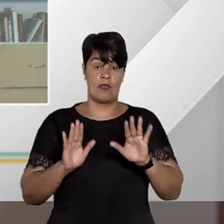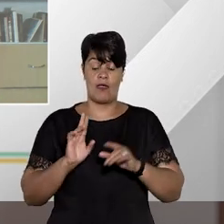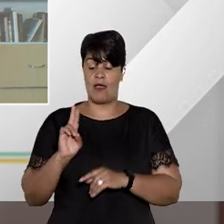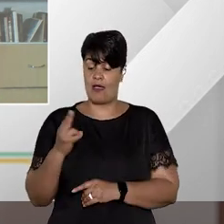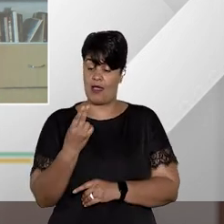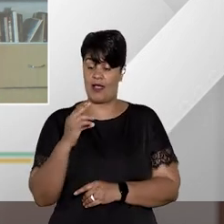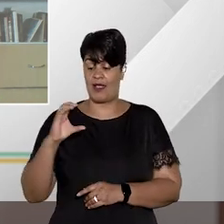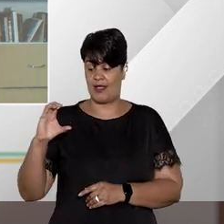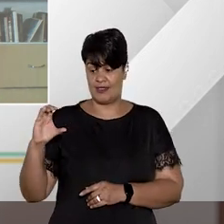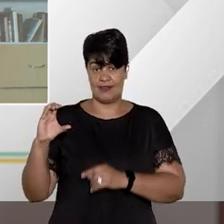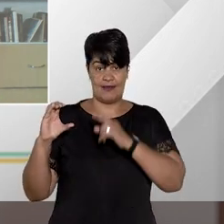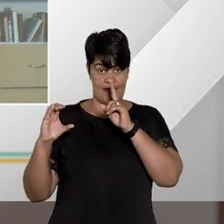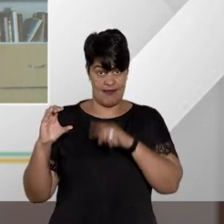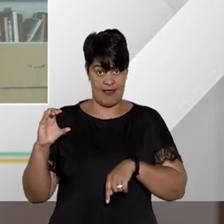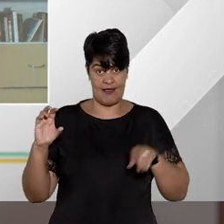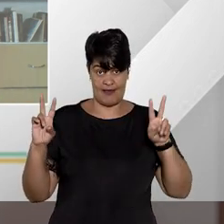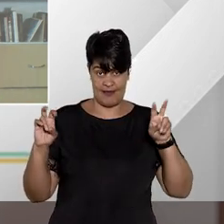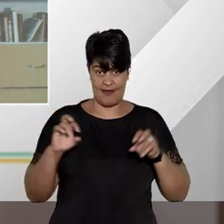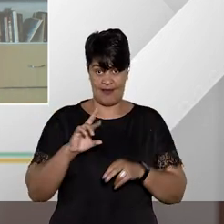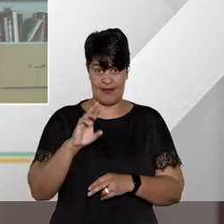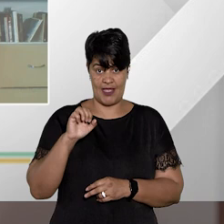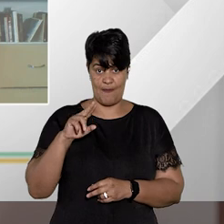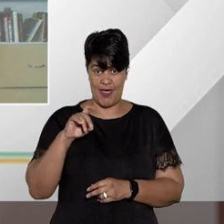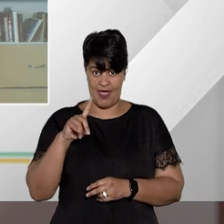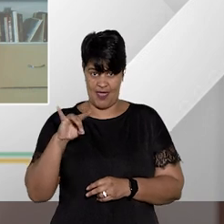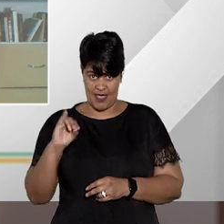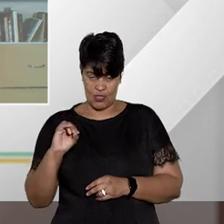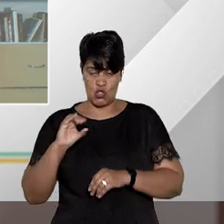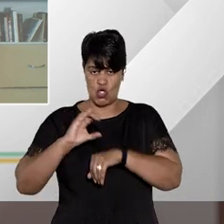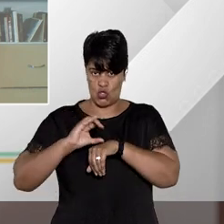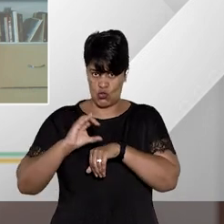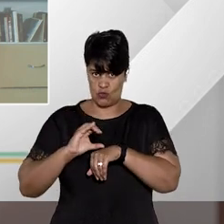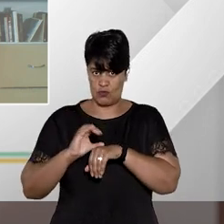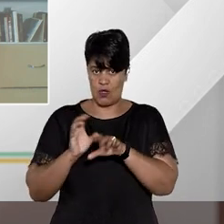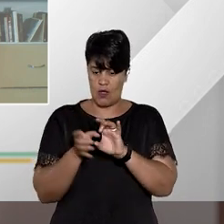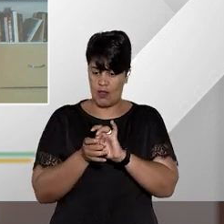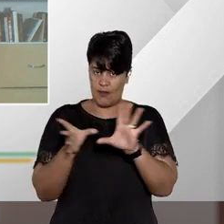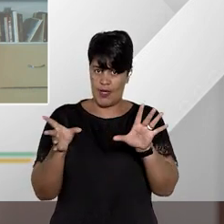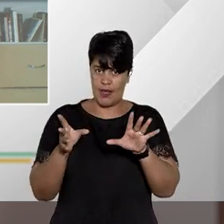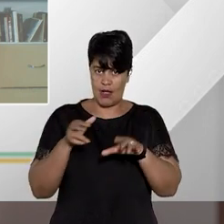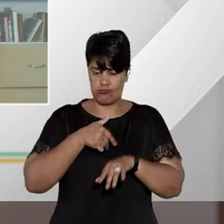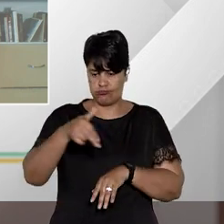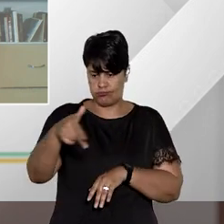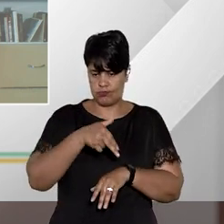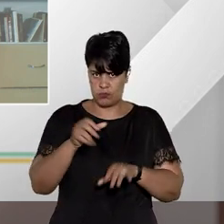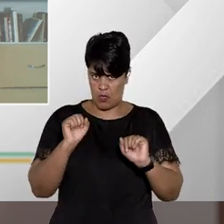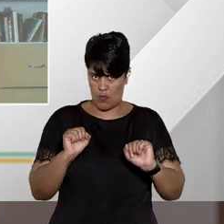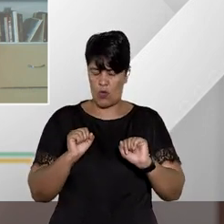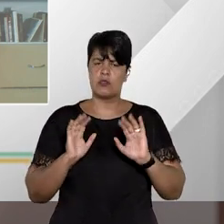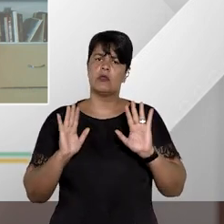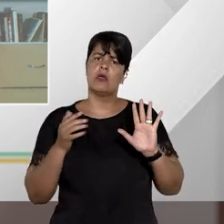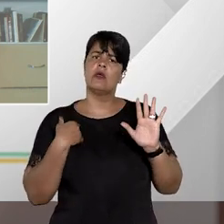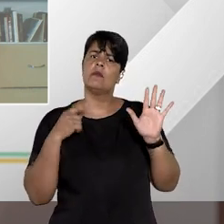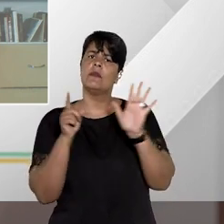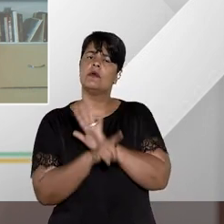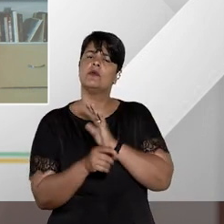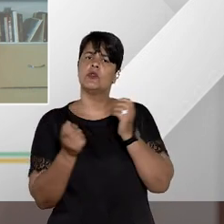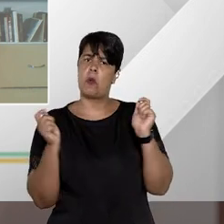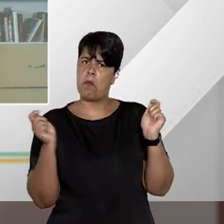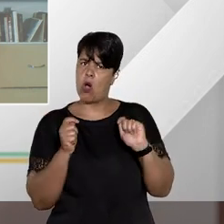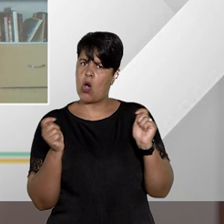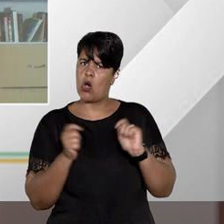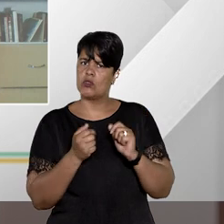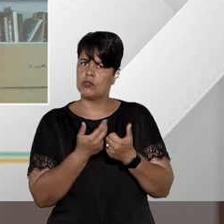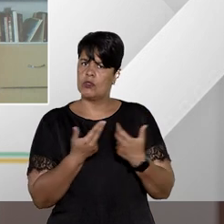constitucional para tutelar o direito de locomoção eu gostaria de saber doutor Aragonê se este tipo de ação serve para impugnar